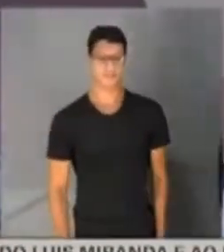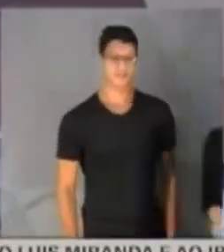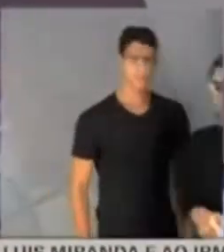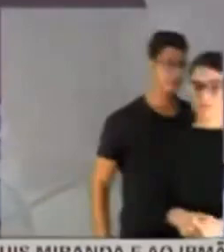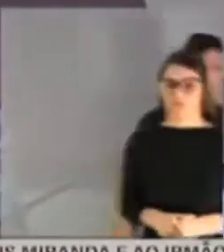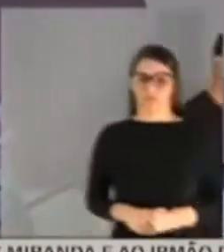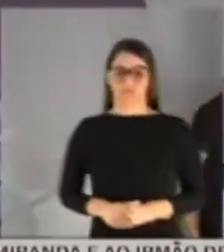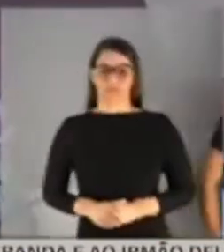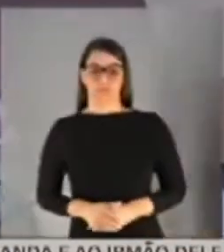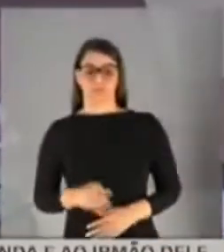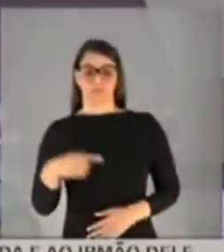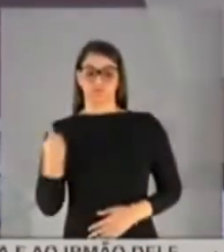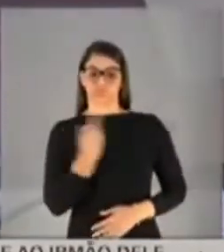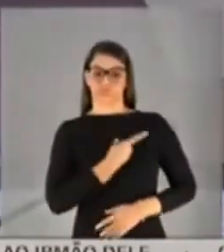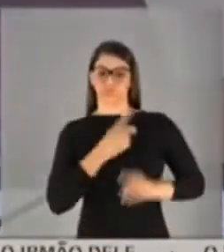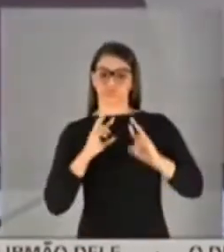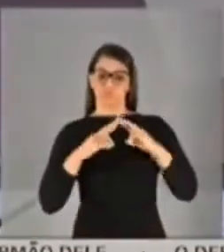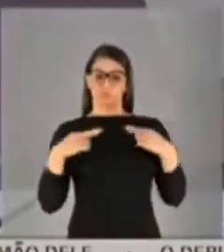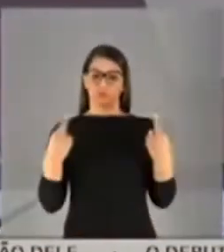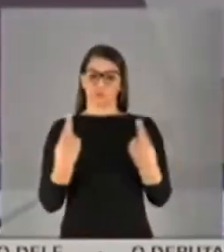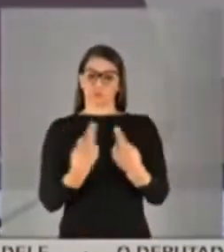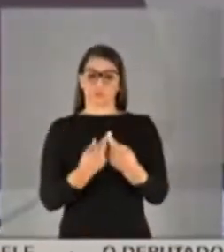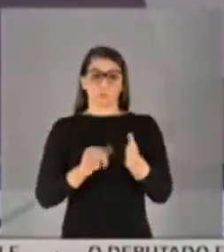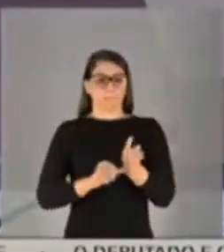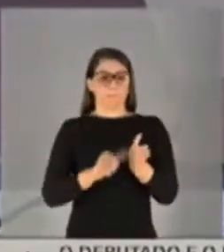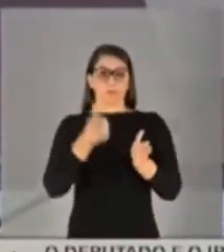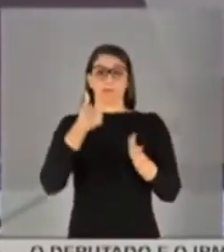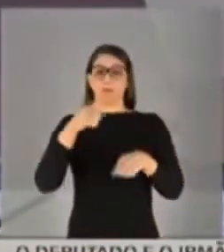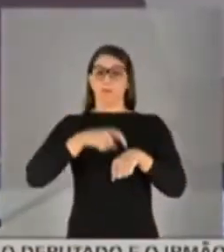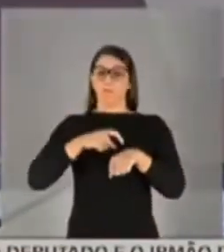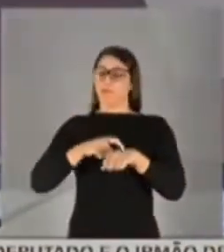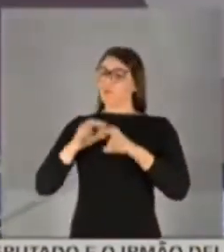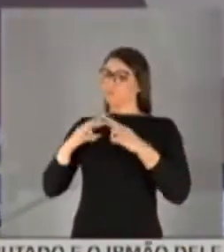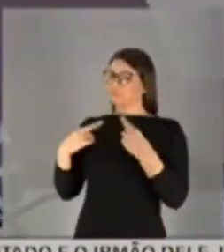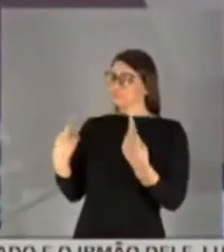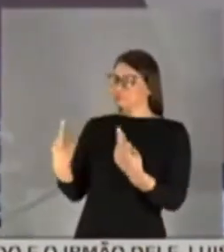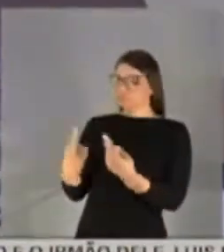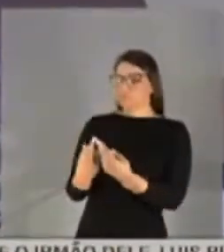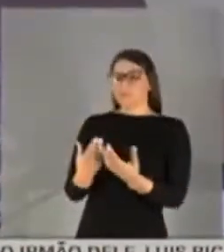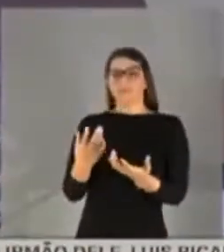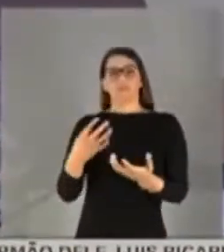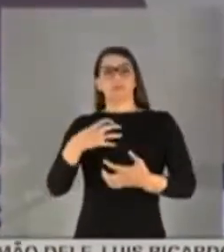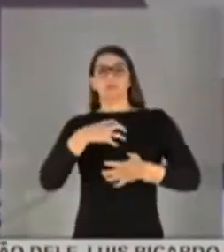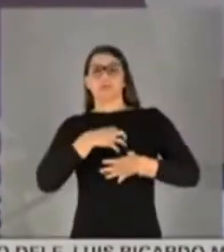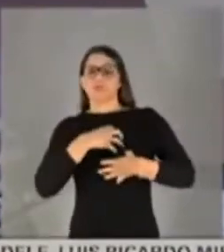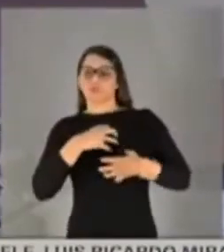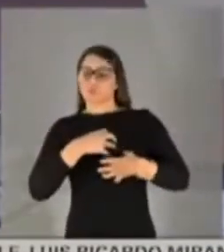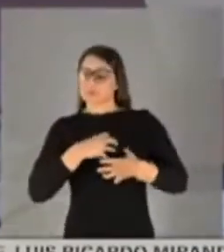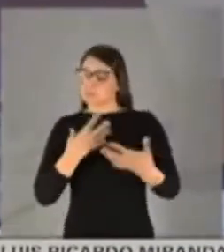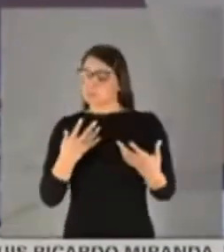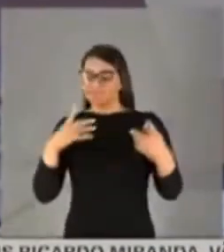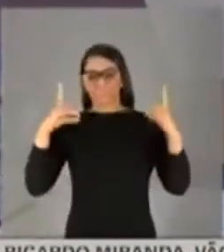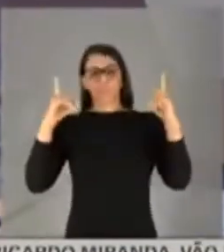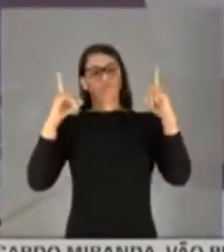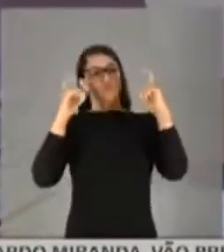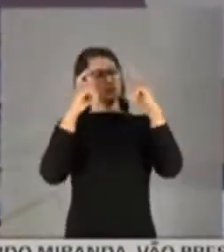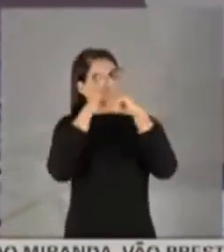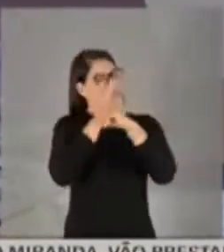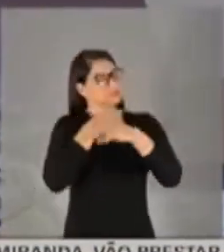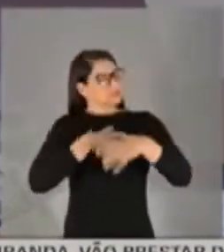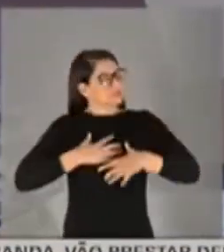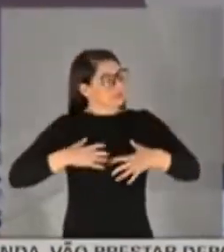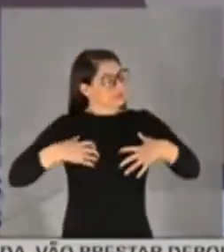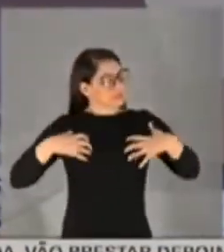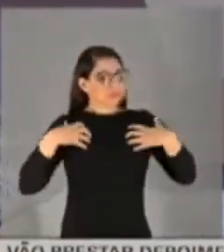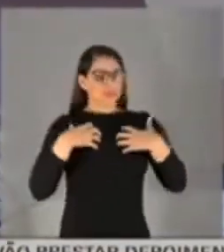represento. Nós nos reunimos desde o primeiro momento, movidas por um sentimento difícil, senador, de angústia,